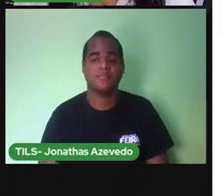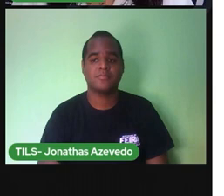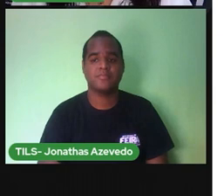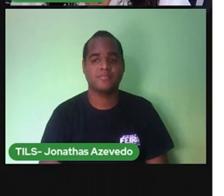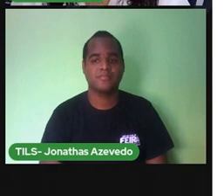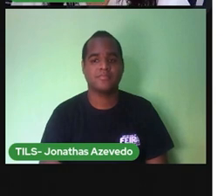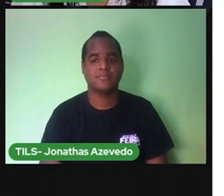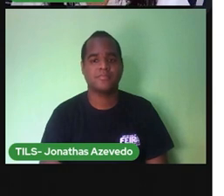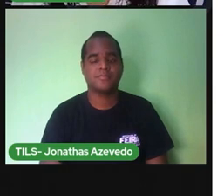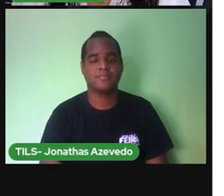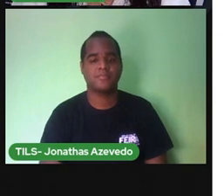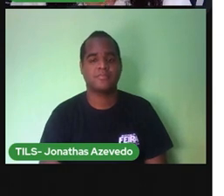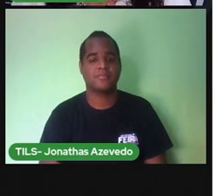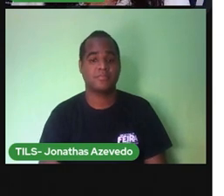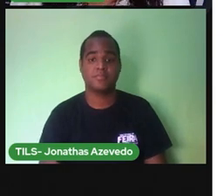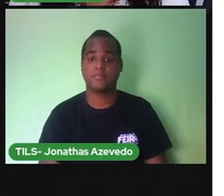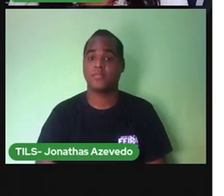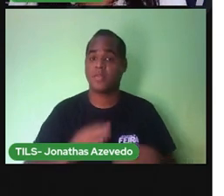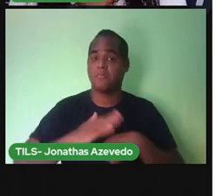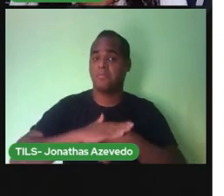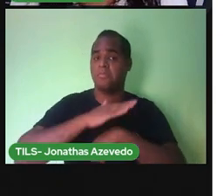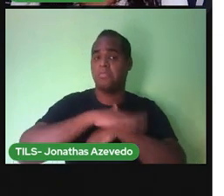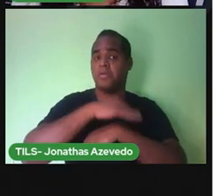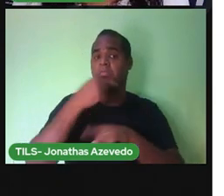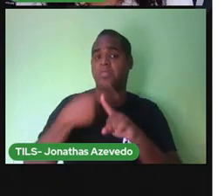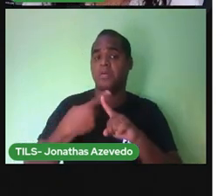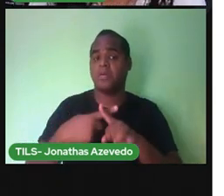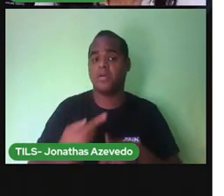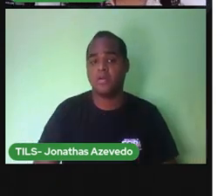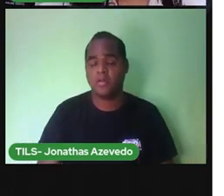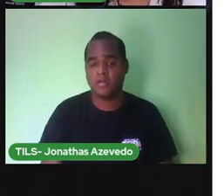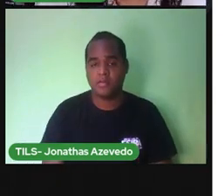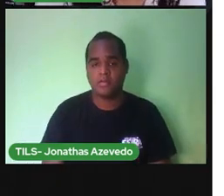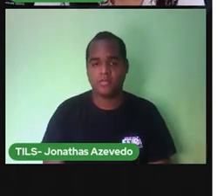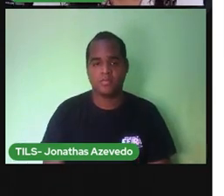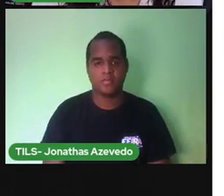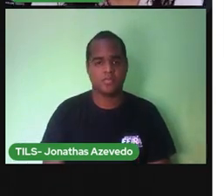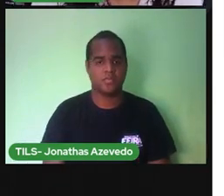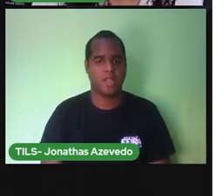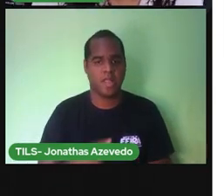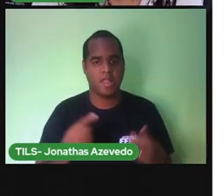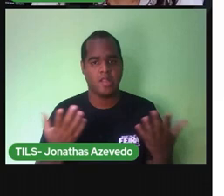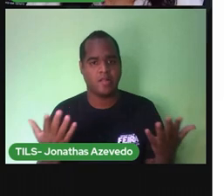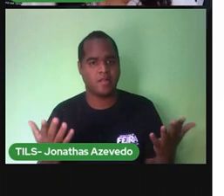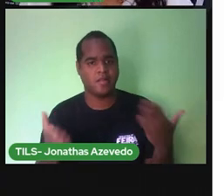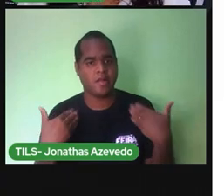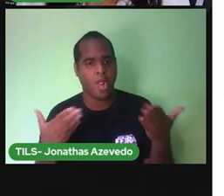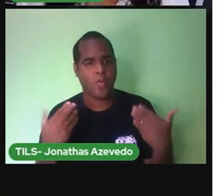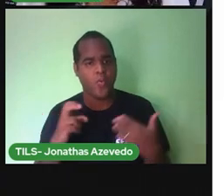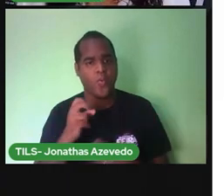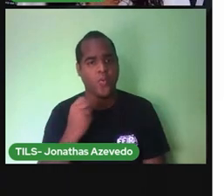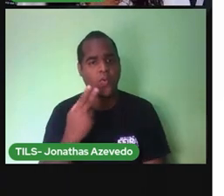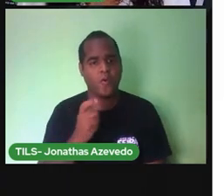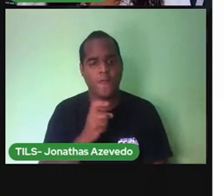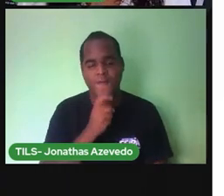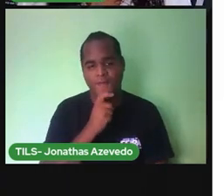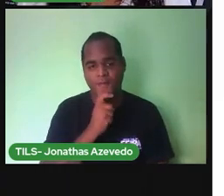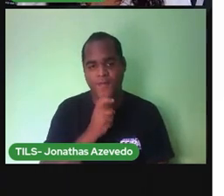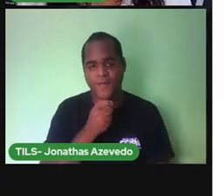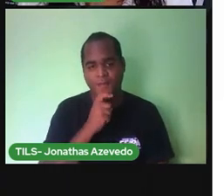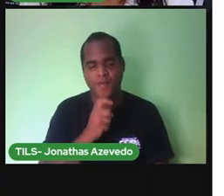O sapo pula por quê? Porque ele está com calor? Ou porque está com frio?